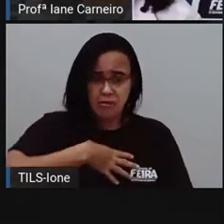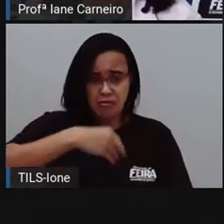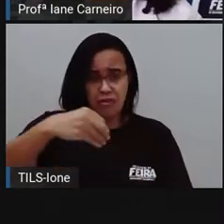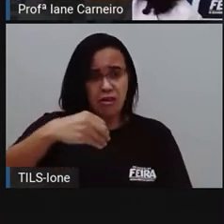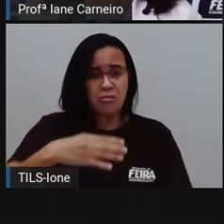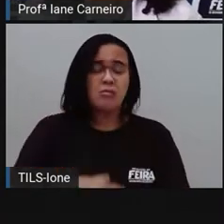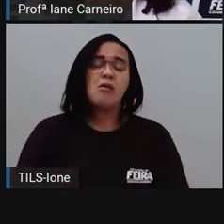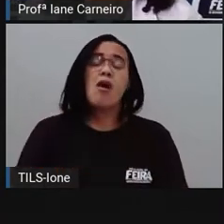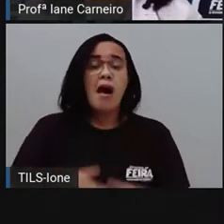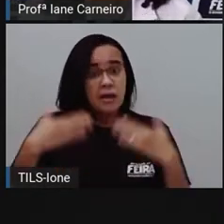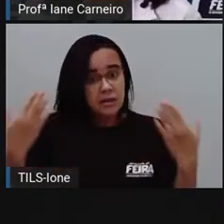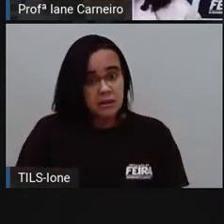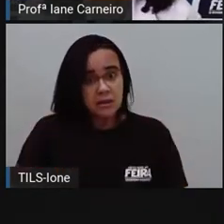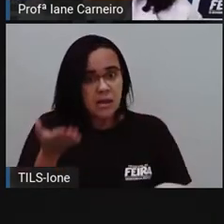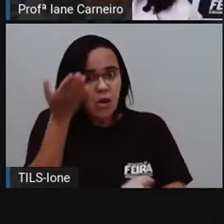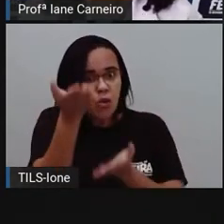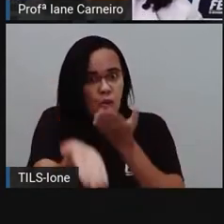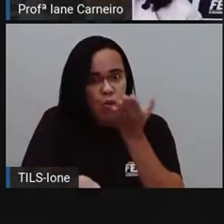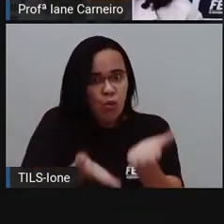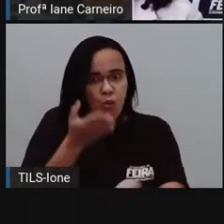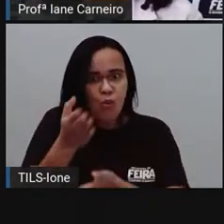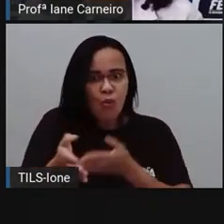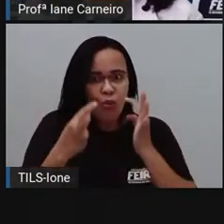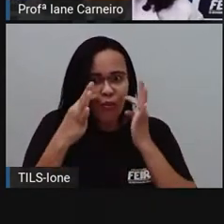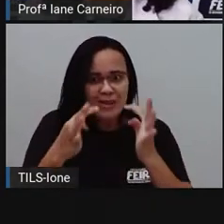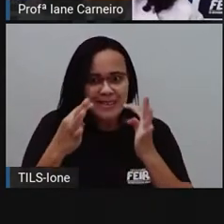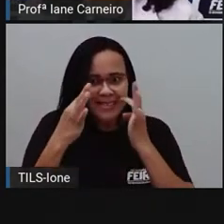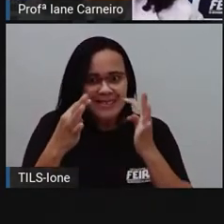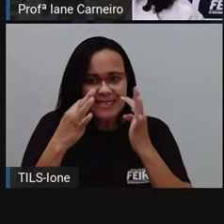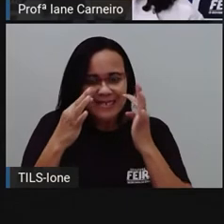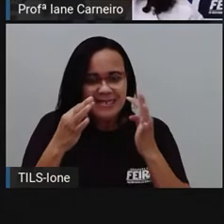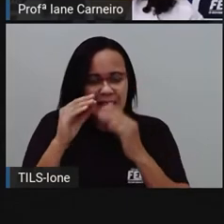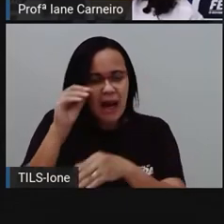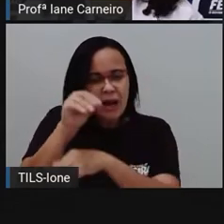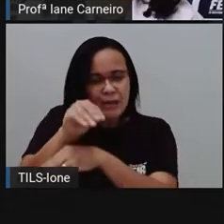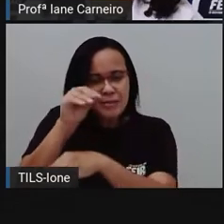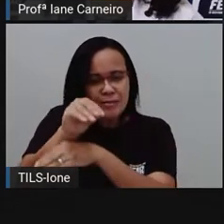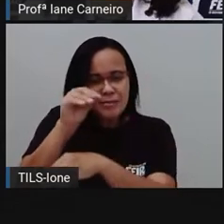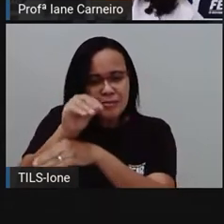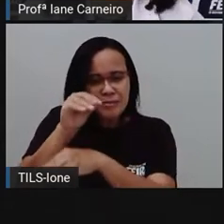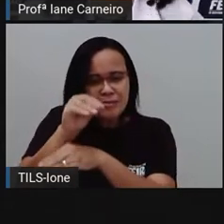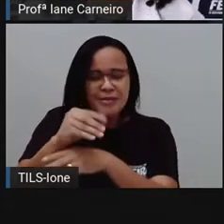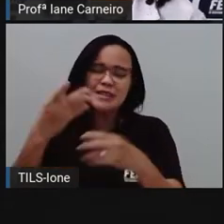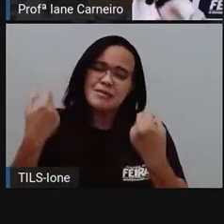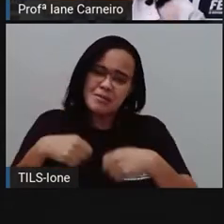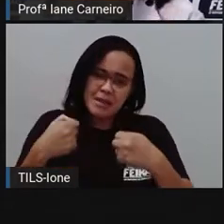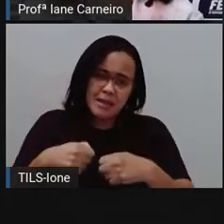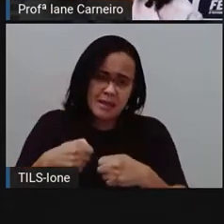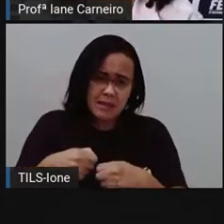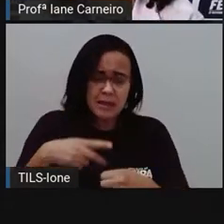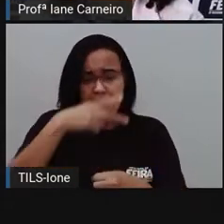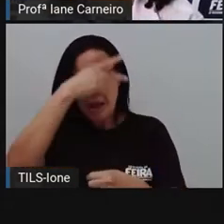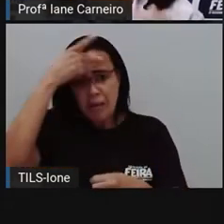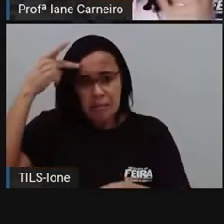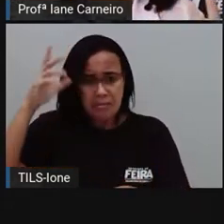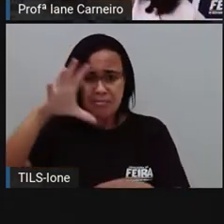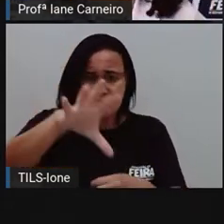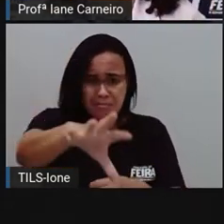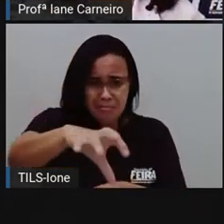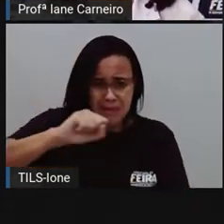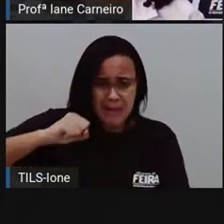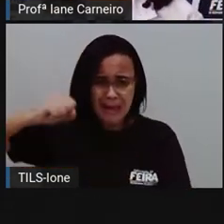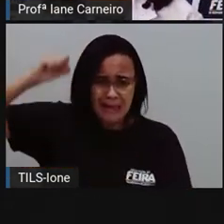Então, a gente tem que cuidar deles, preservar, porque eles foram, as pessoas pegavam eles, matavam para tirar a pele, a